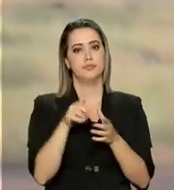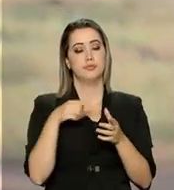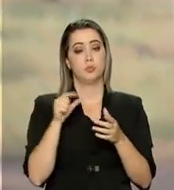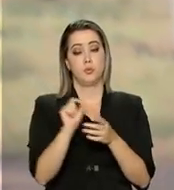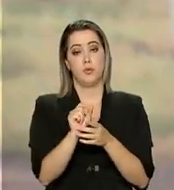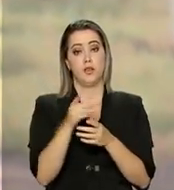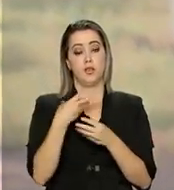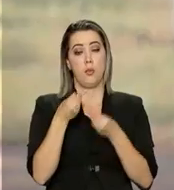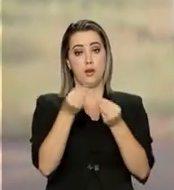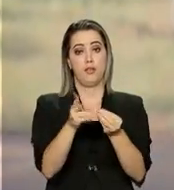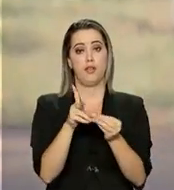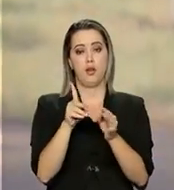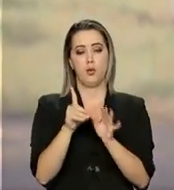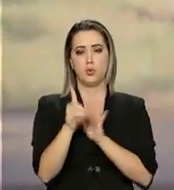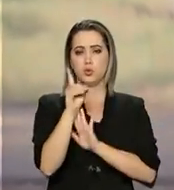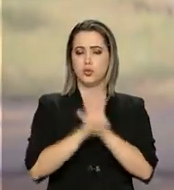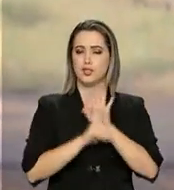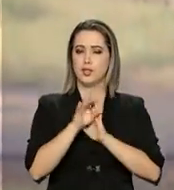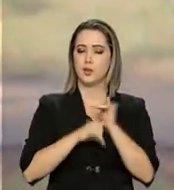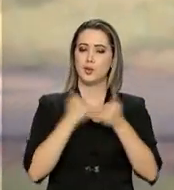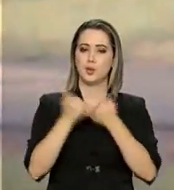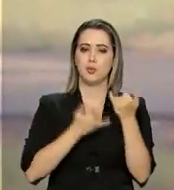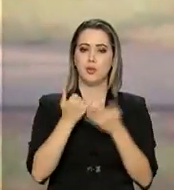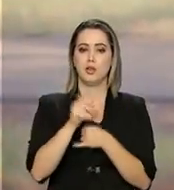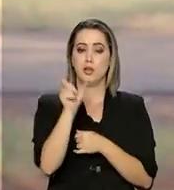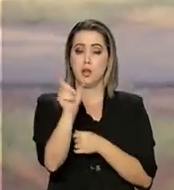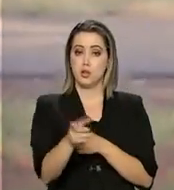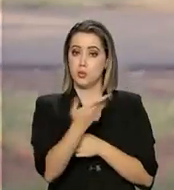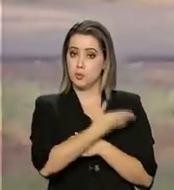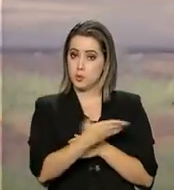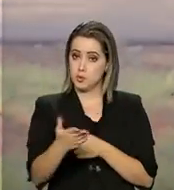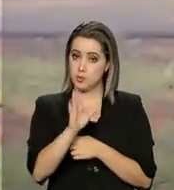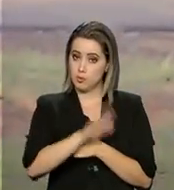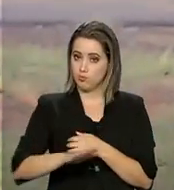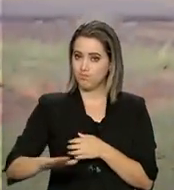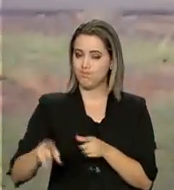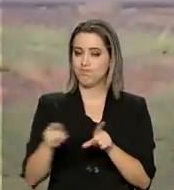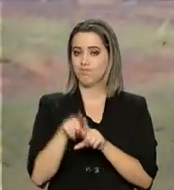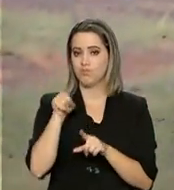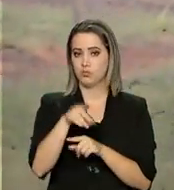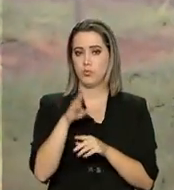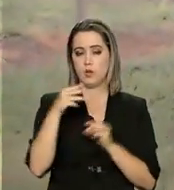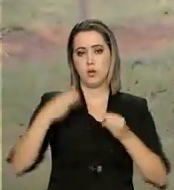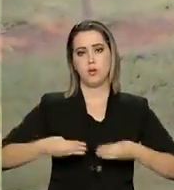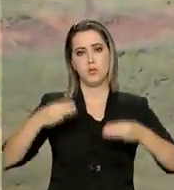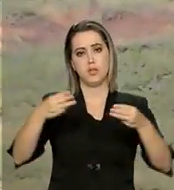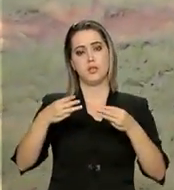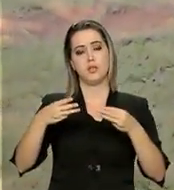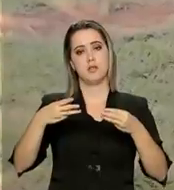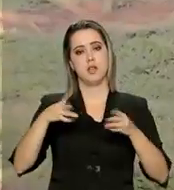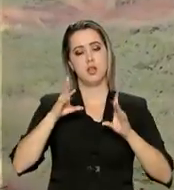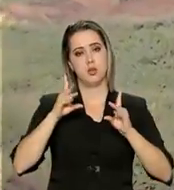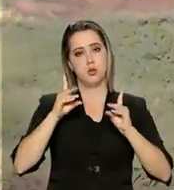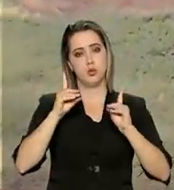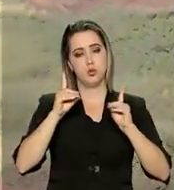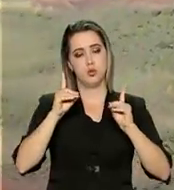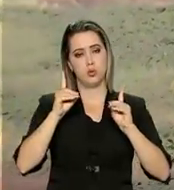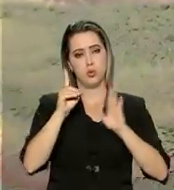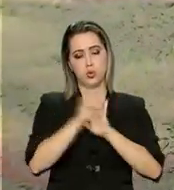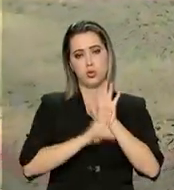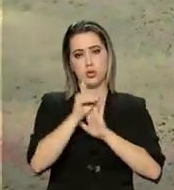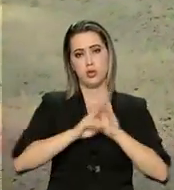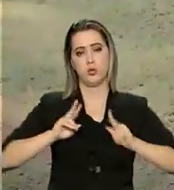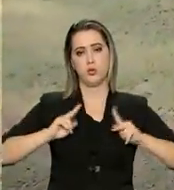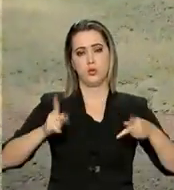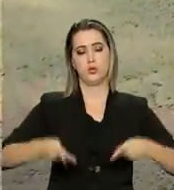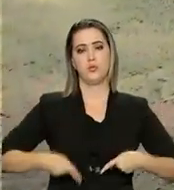garantir o direito de brincar de pessoas como o Felipe, que o Ministério dos Direitos Humanos revisou uma lei publicada no